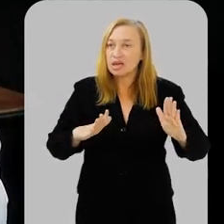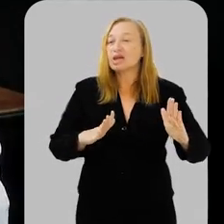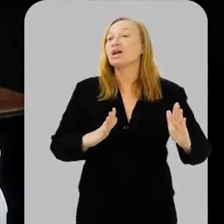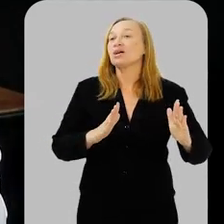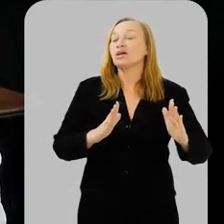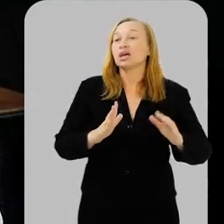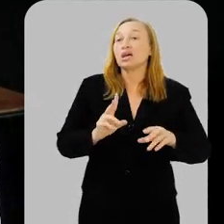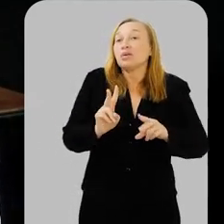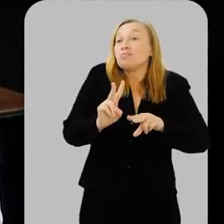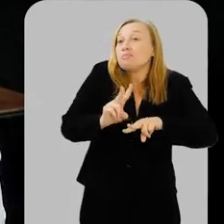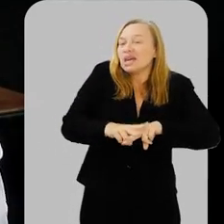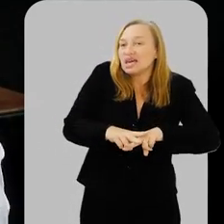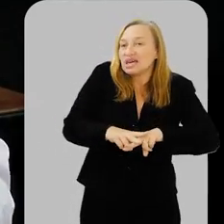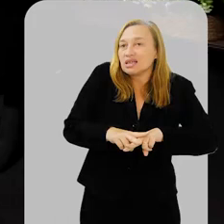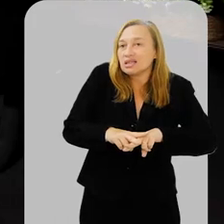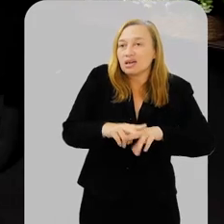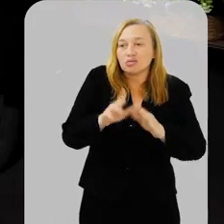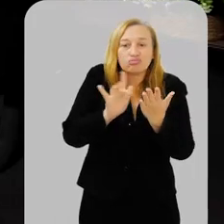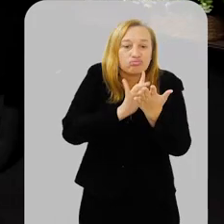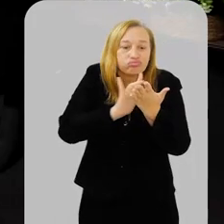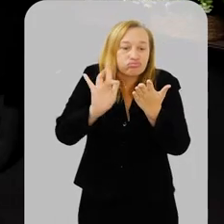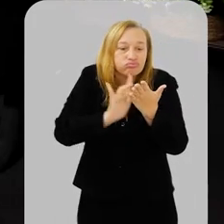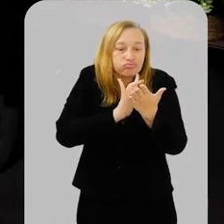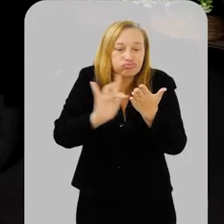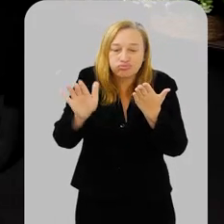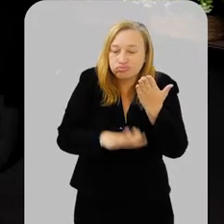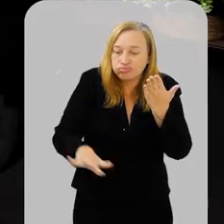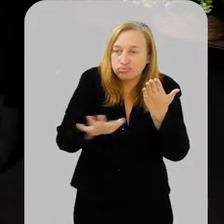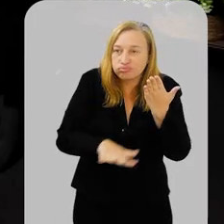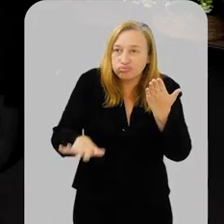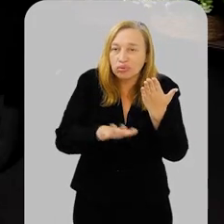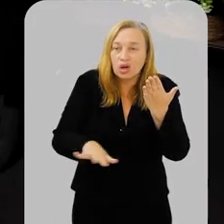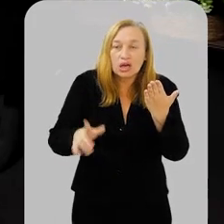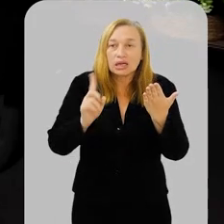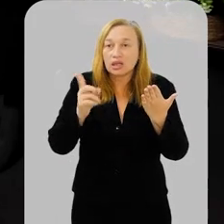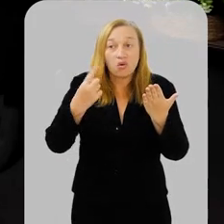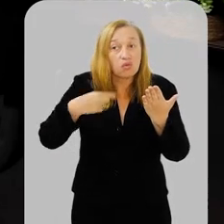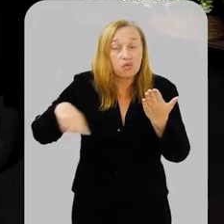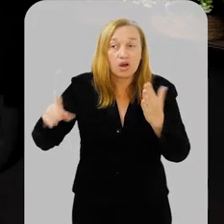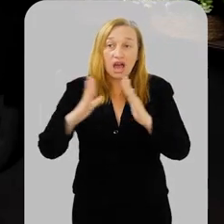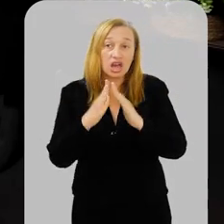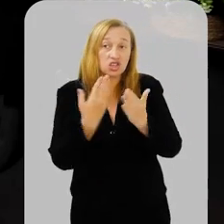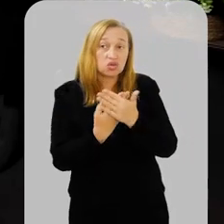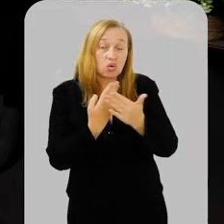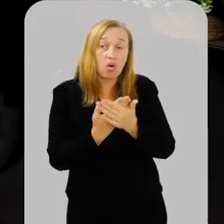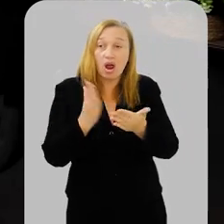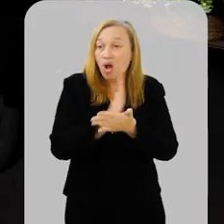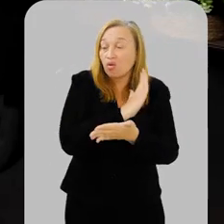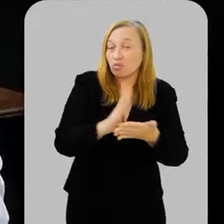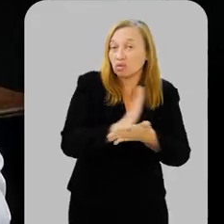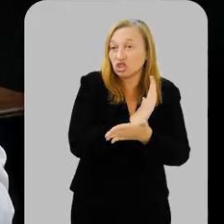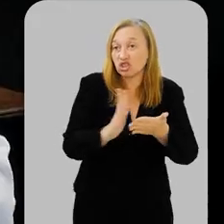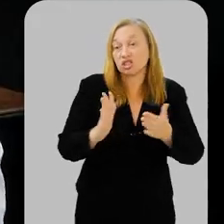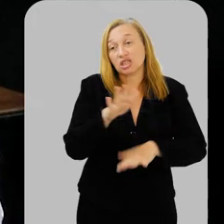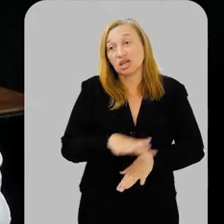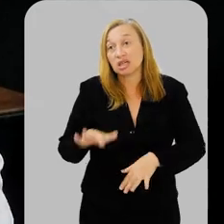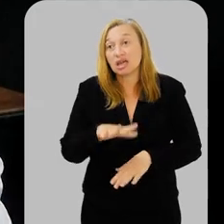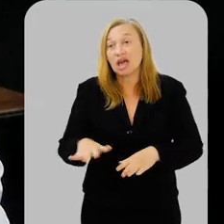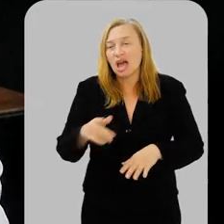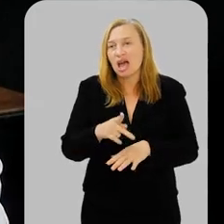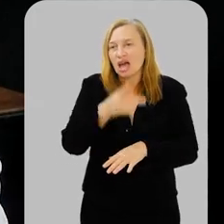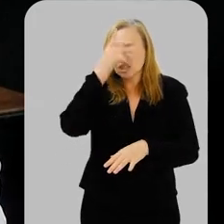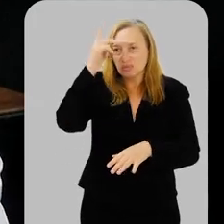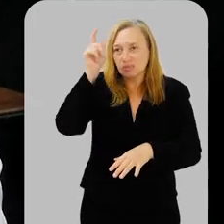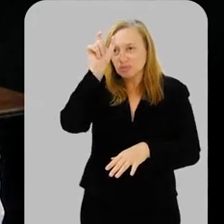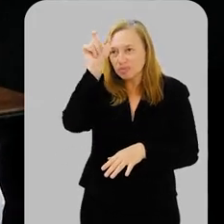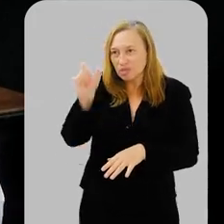ficaram muito presas às telas, muitos ficaram sem aula, não foram alfabetizados, as pessoas estão todas, não